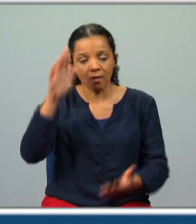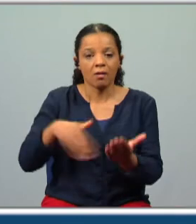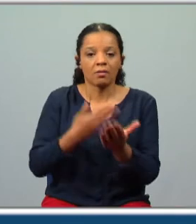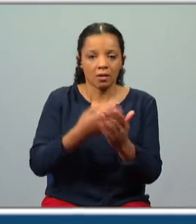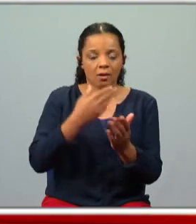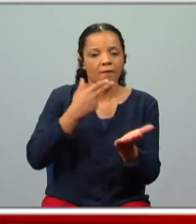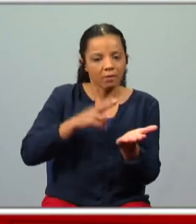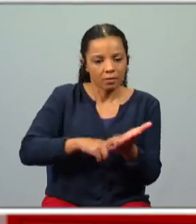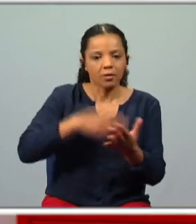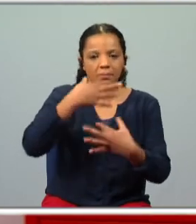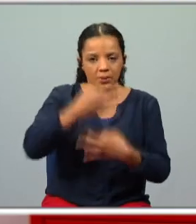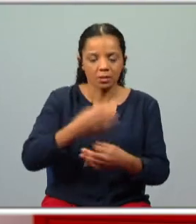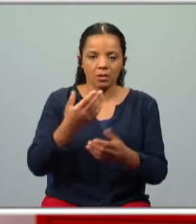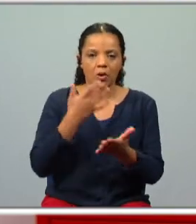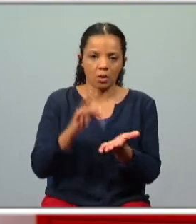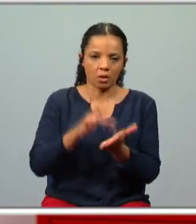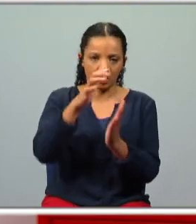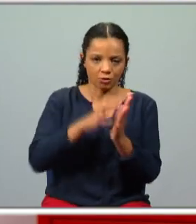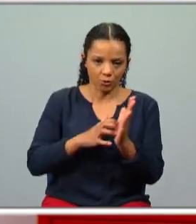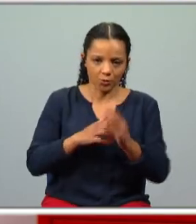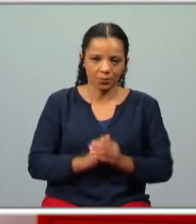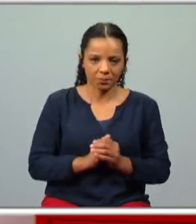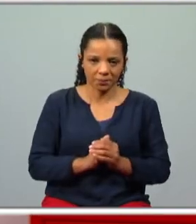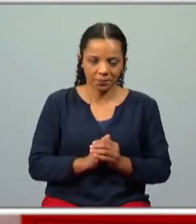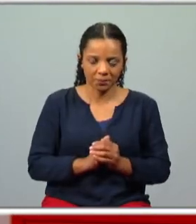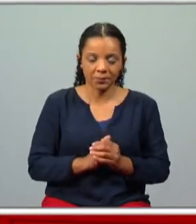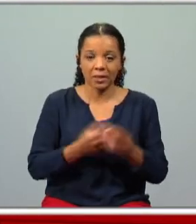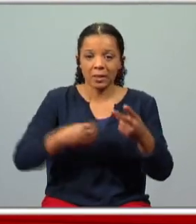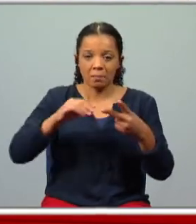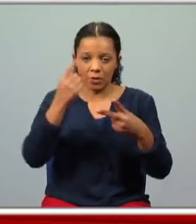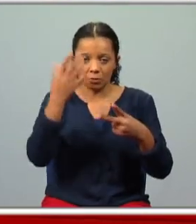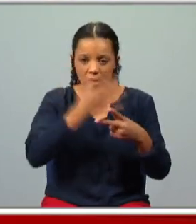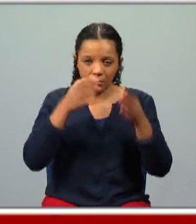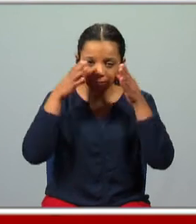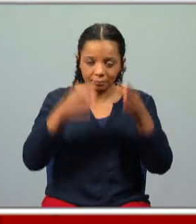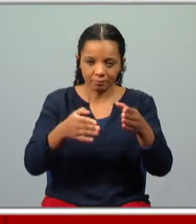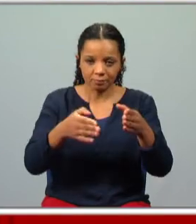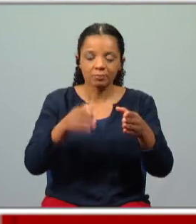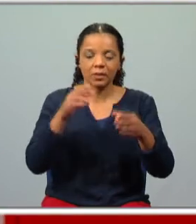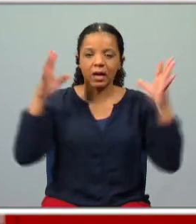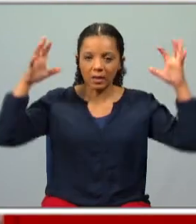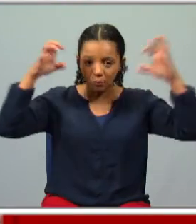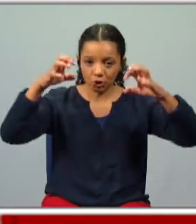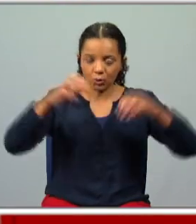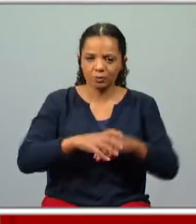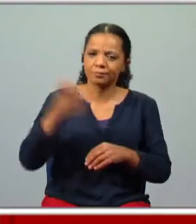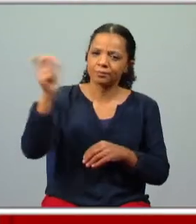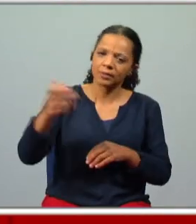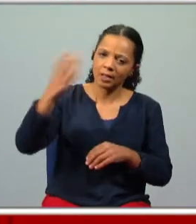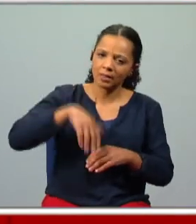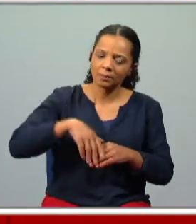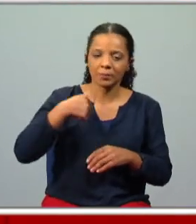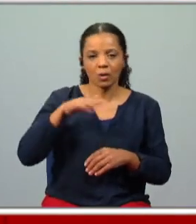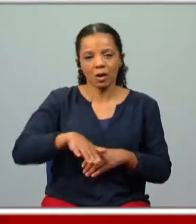e credibilidade à obra teremos ainda mais um bloco dedicado ao Adamastor aparece por cá